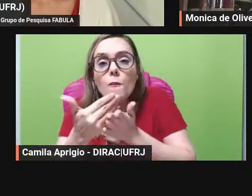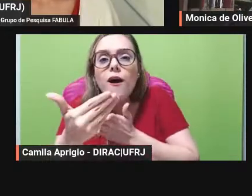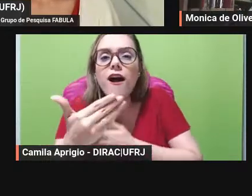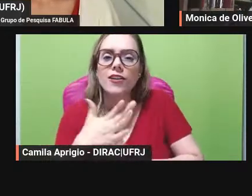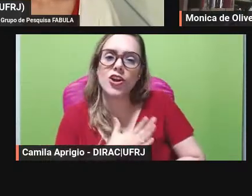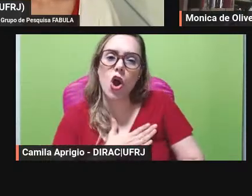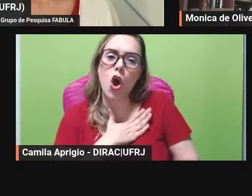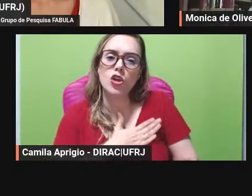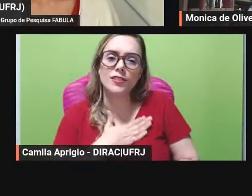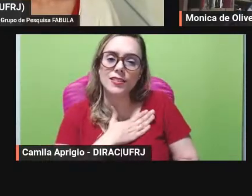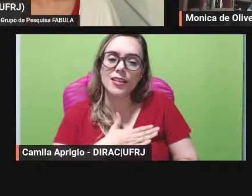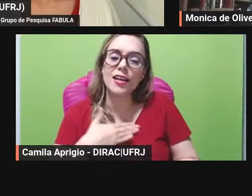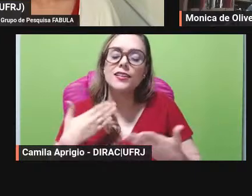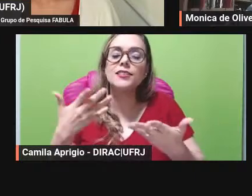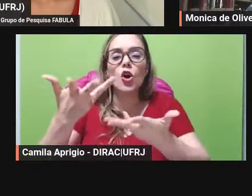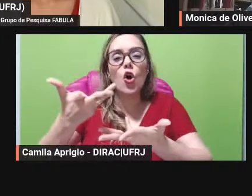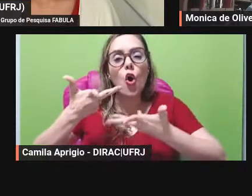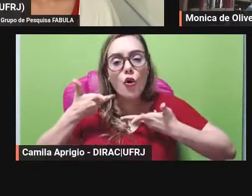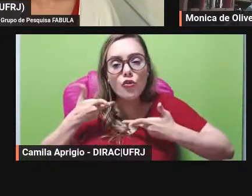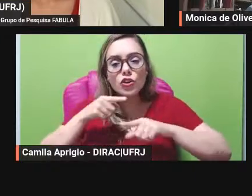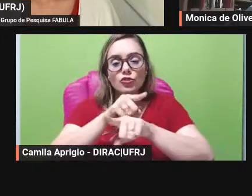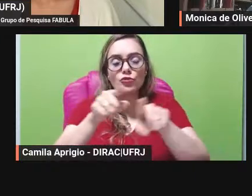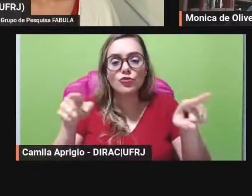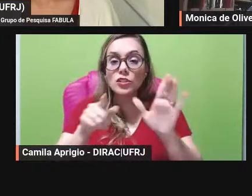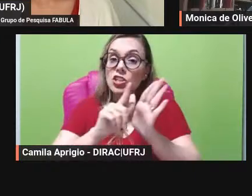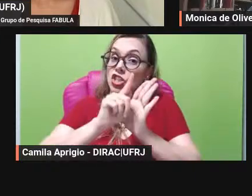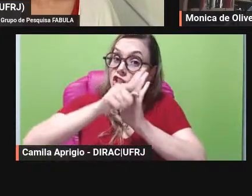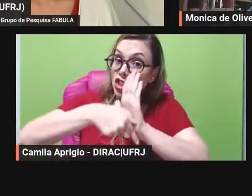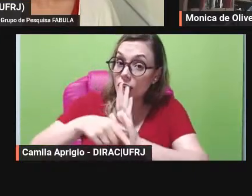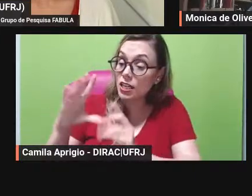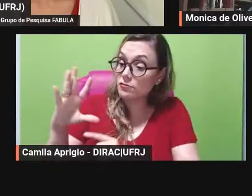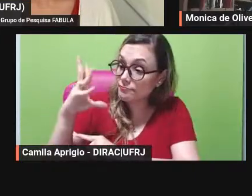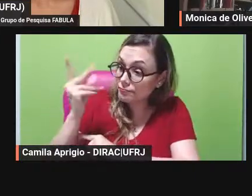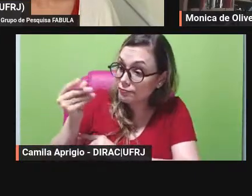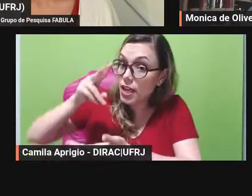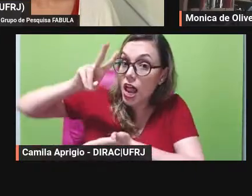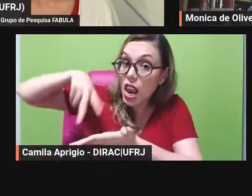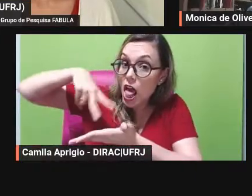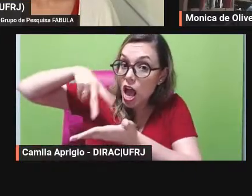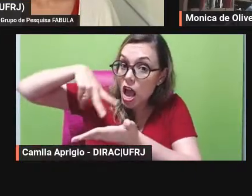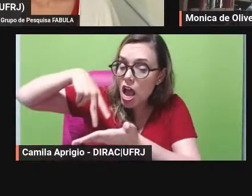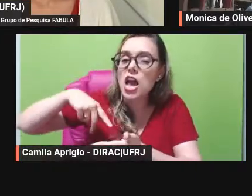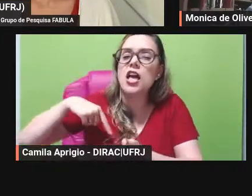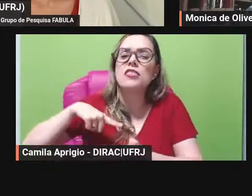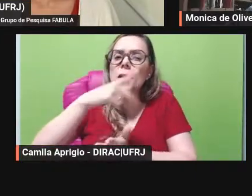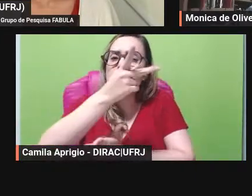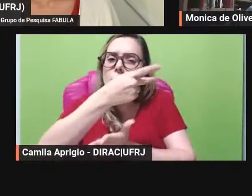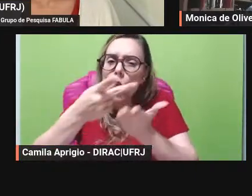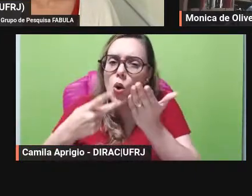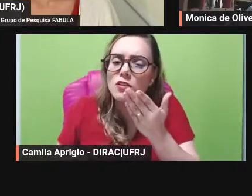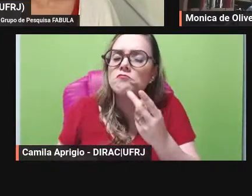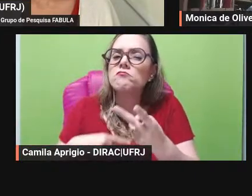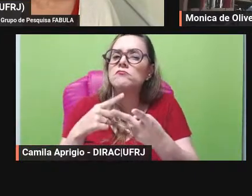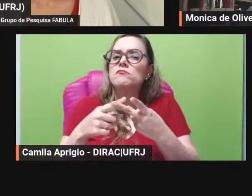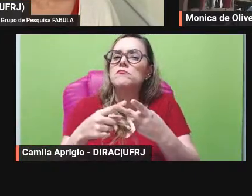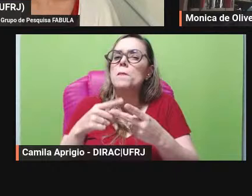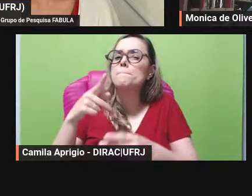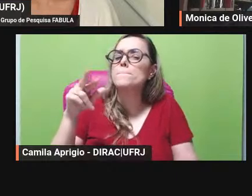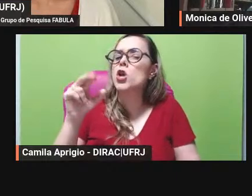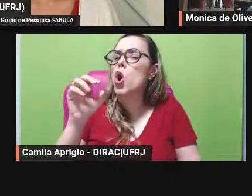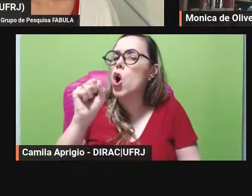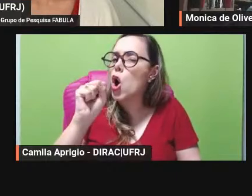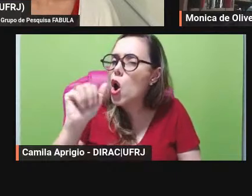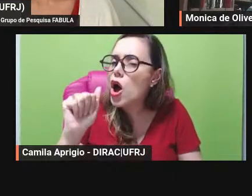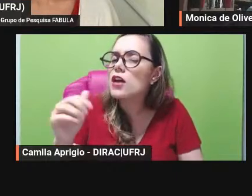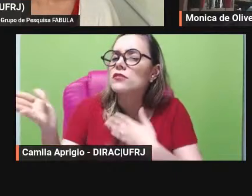leiam esse gênero em todos os seus em todos os seus formatos poesia prosa prosa antiga prosa moderna porque é